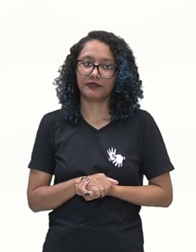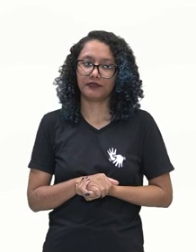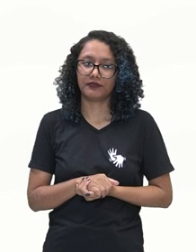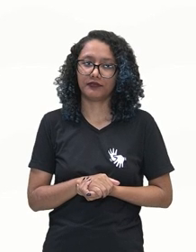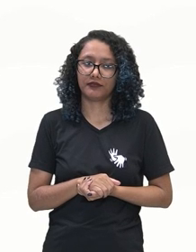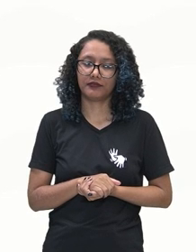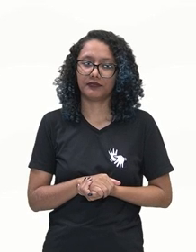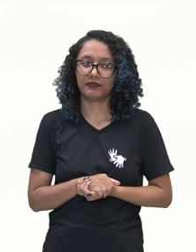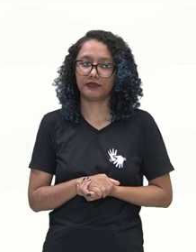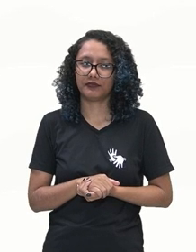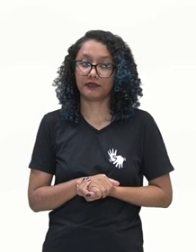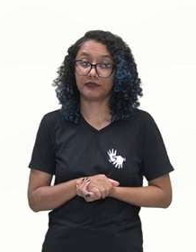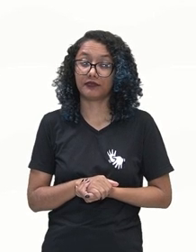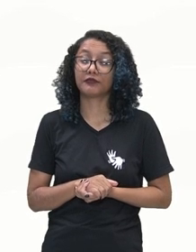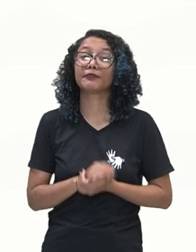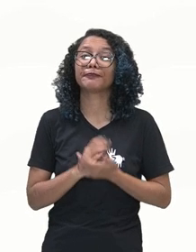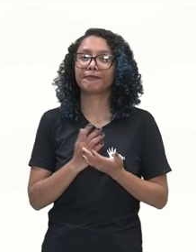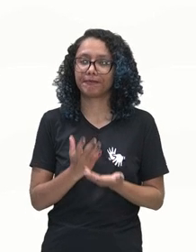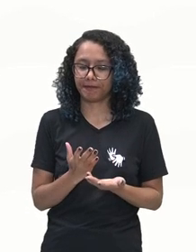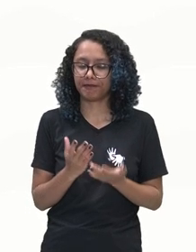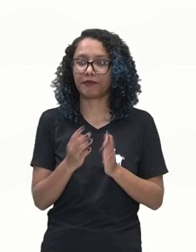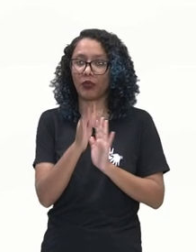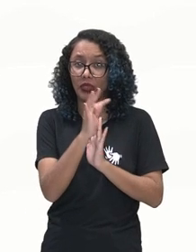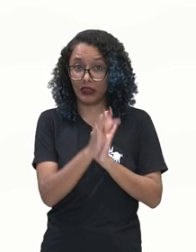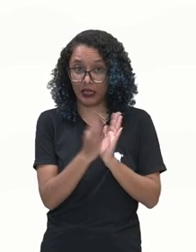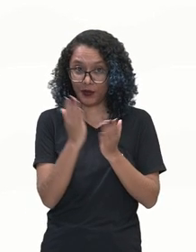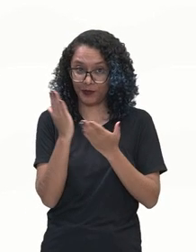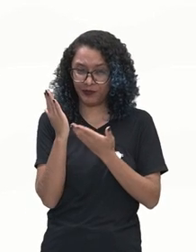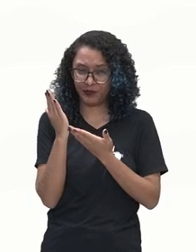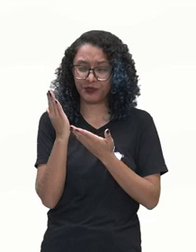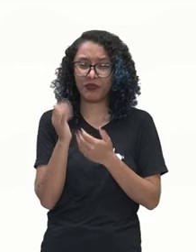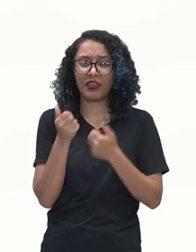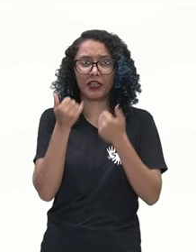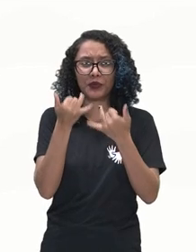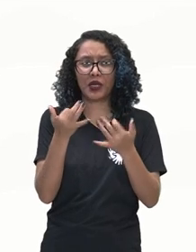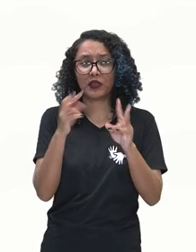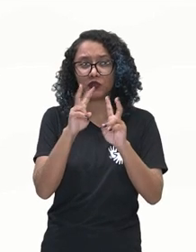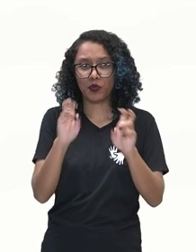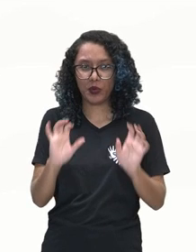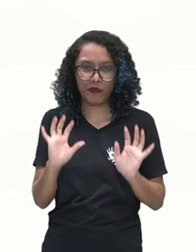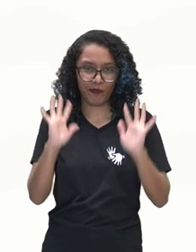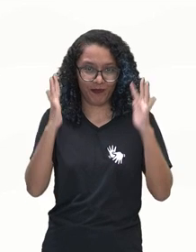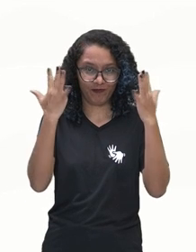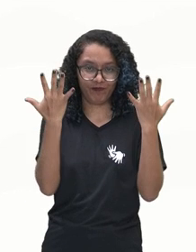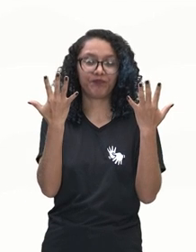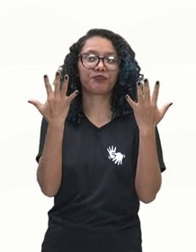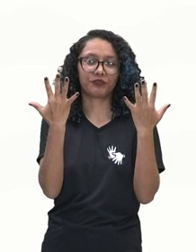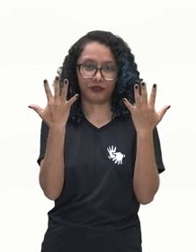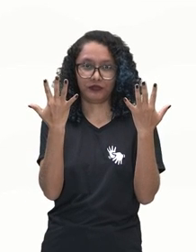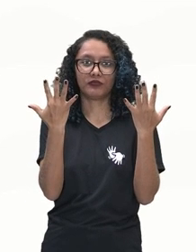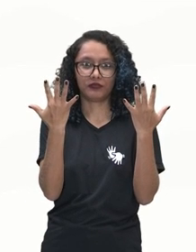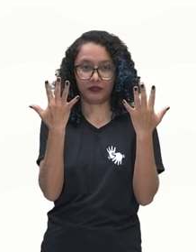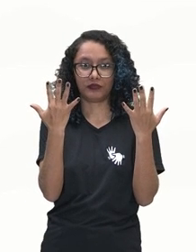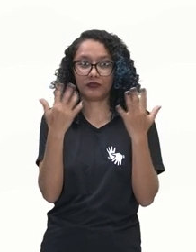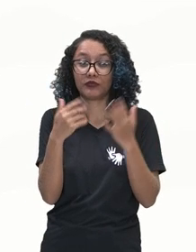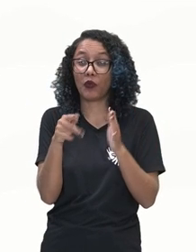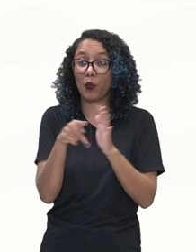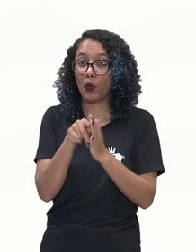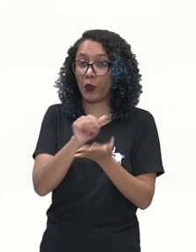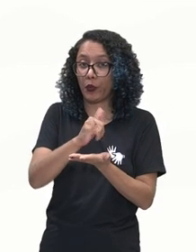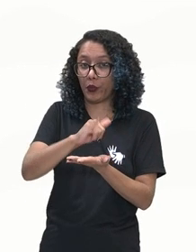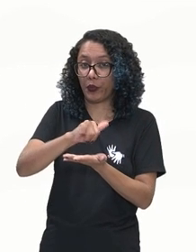Este texto, ele está falando sobre o festival, né? O festival do Boi Bumbá.